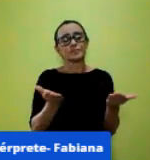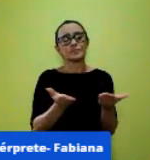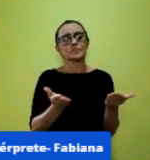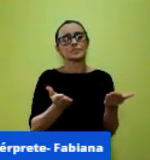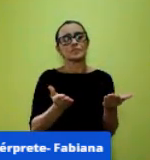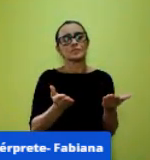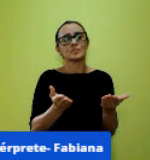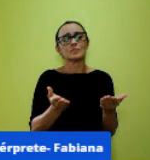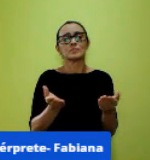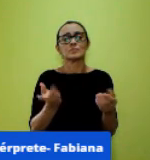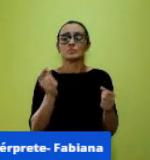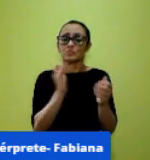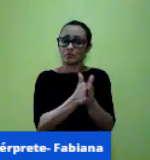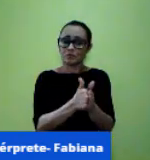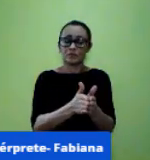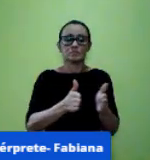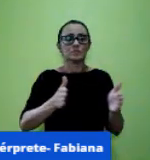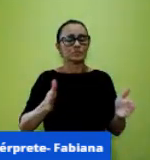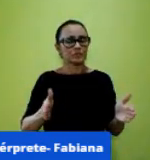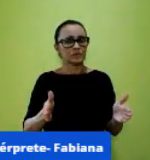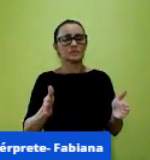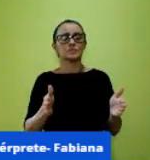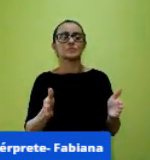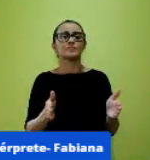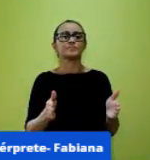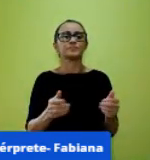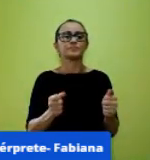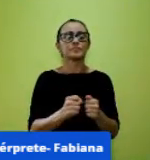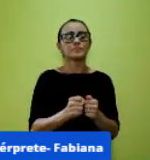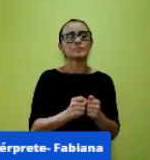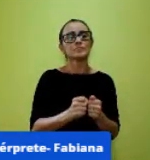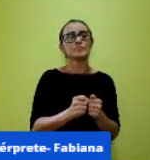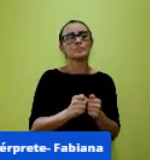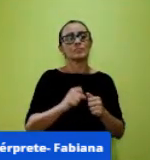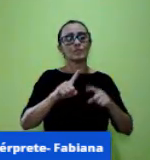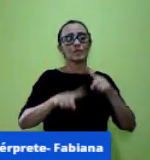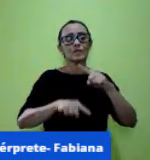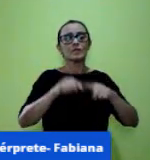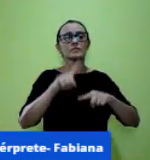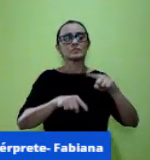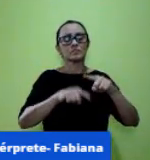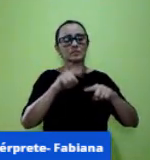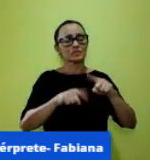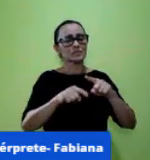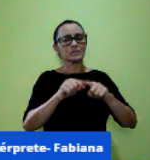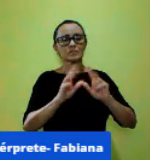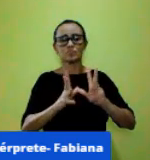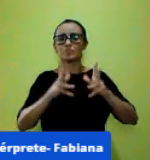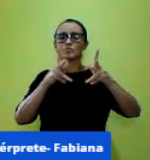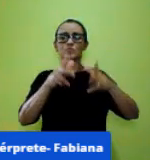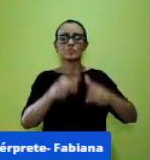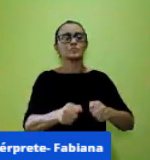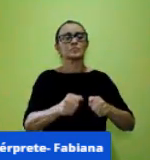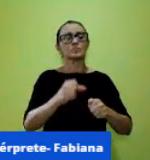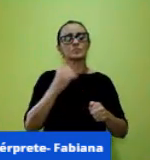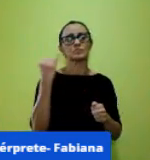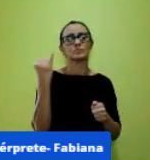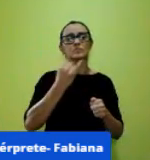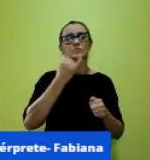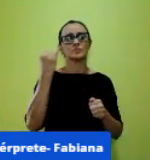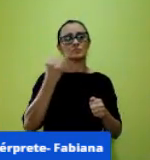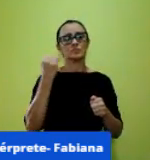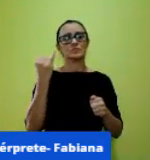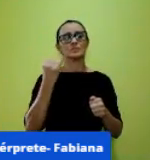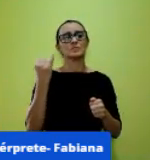não que isso não seja uma ferramenta propriamente dita é sim mas sem um